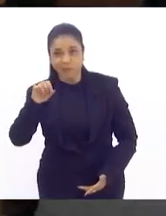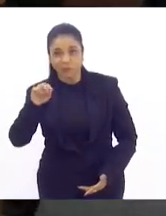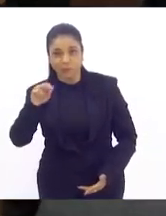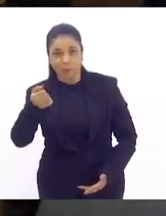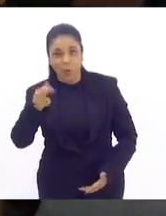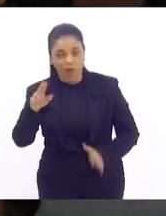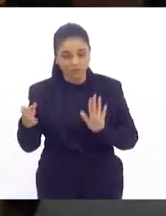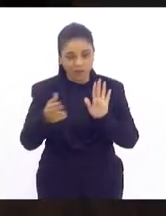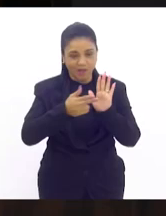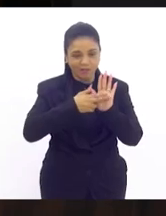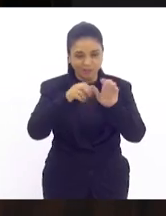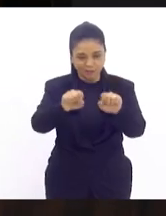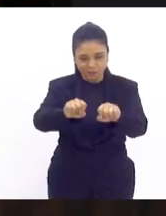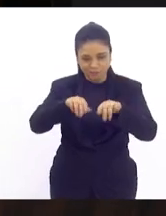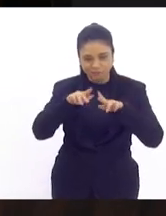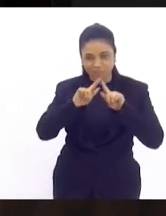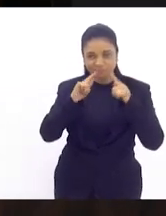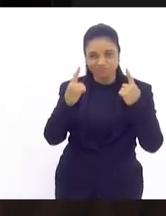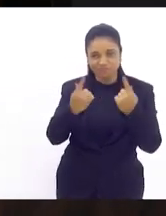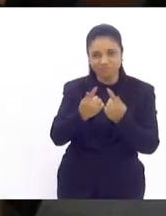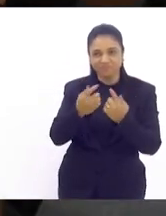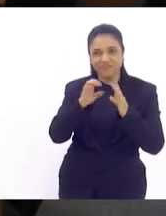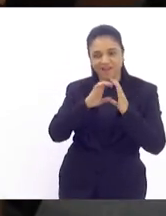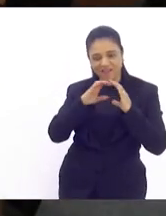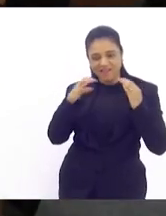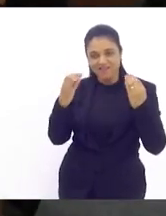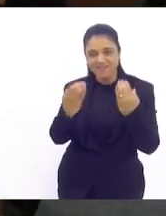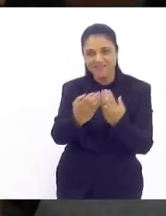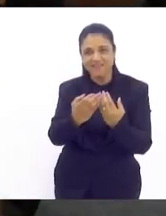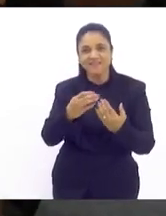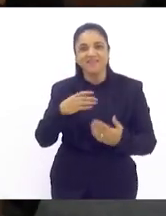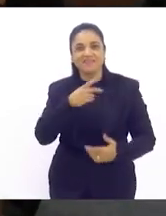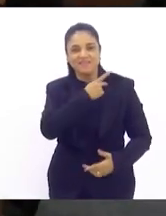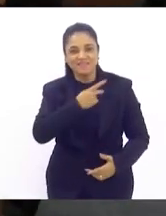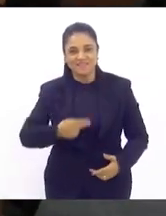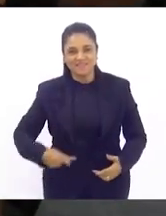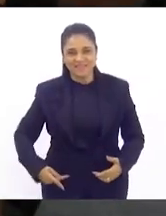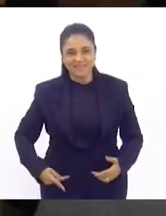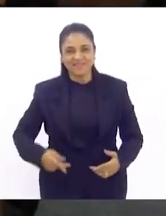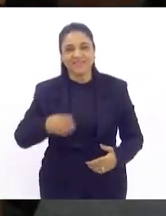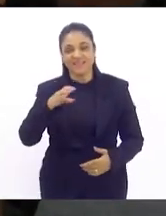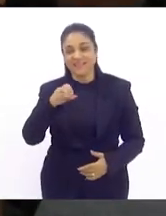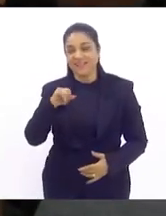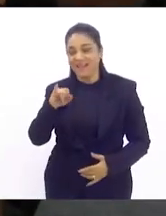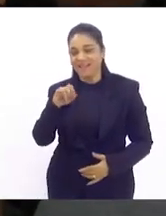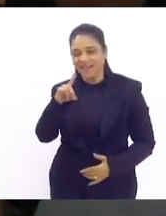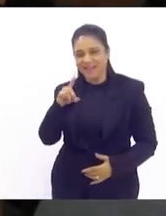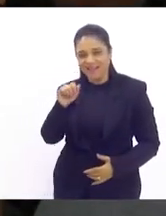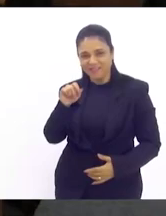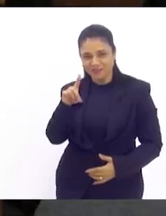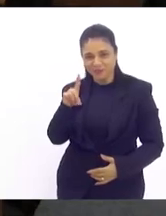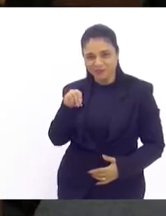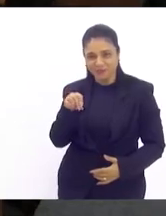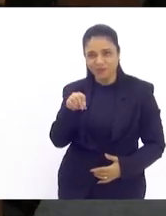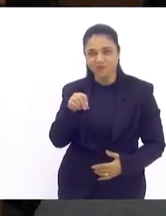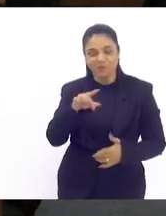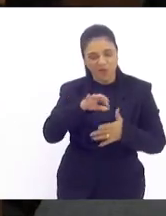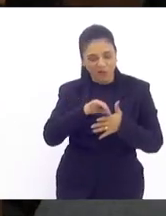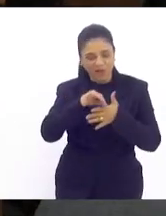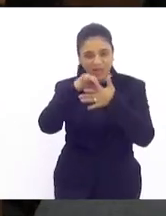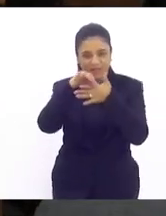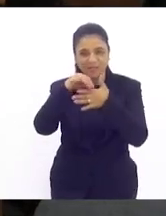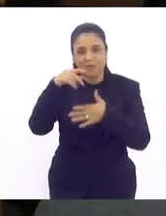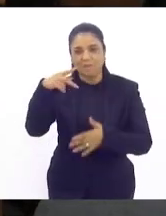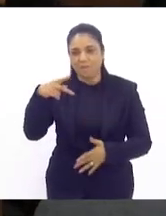da Câmara Municipal Caiado presidente da Assembleia Legislativa Caiado nosso líder do